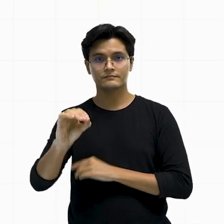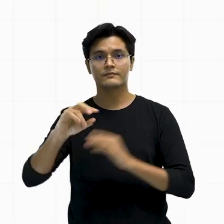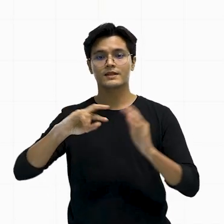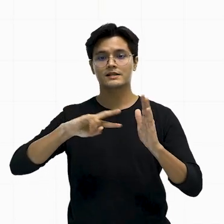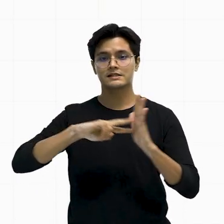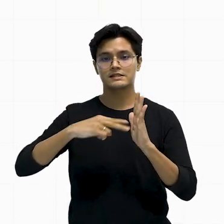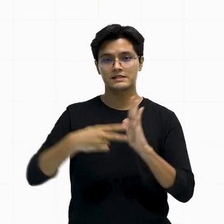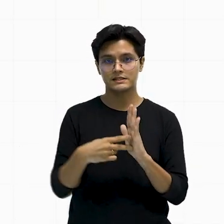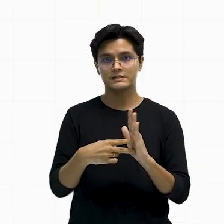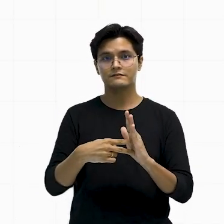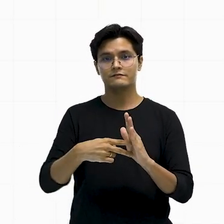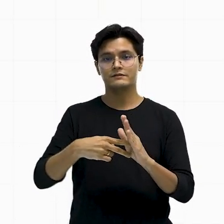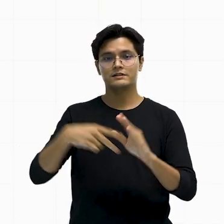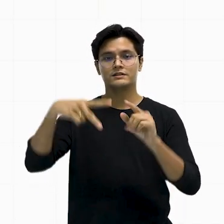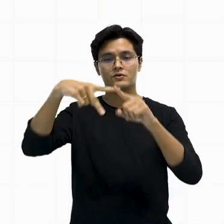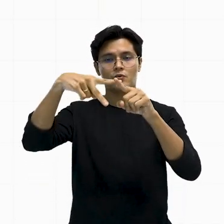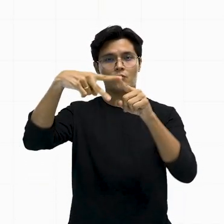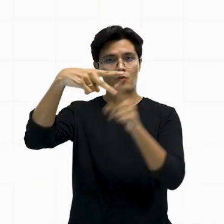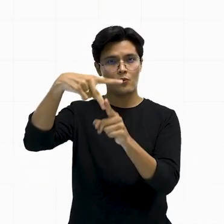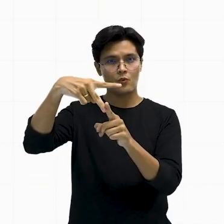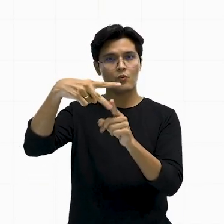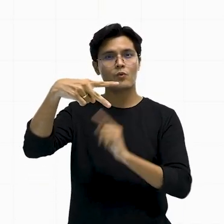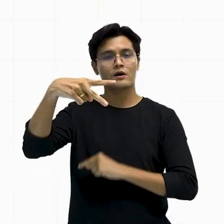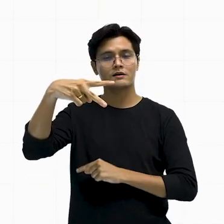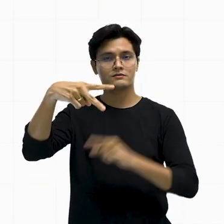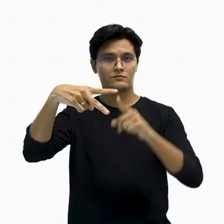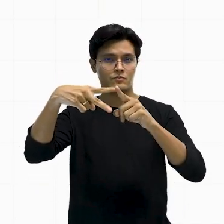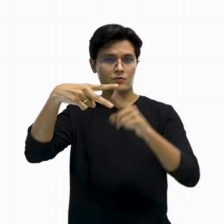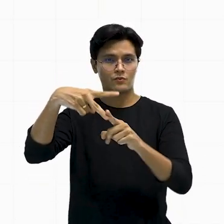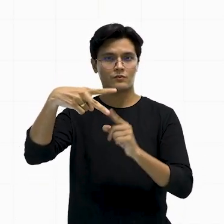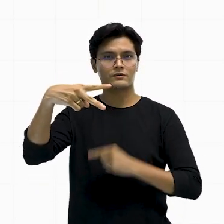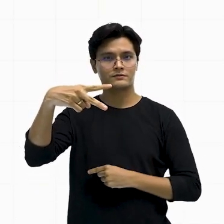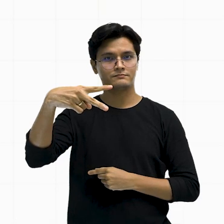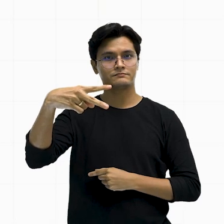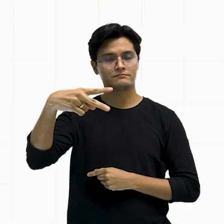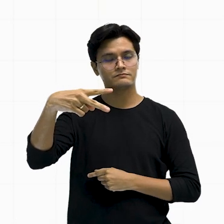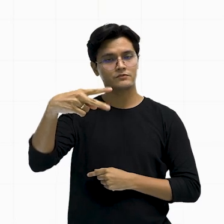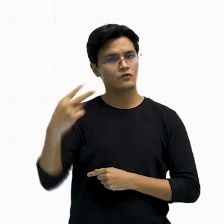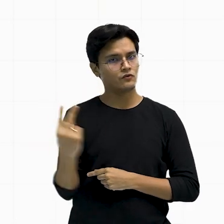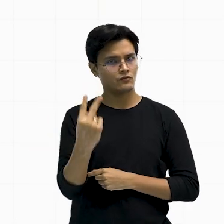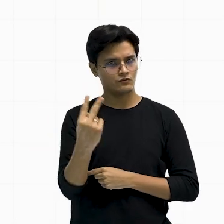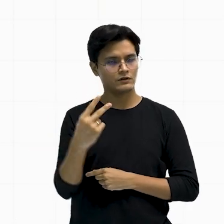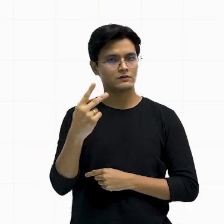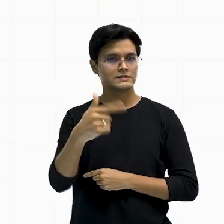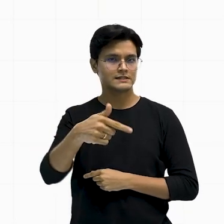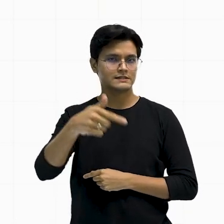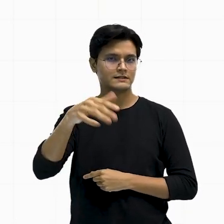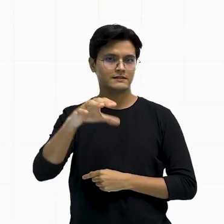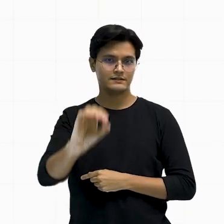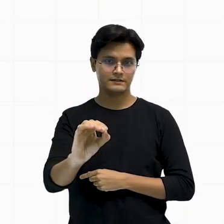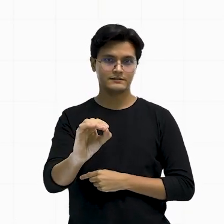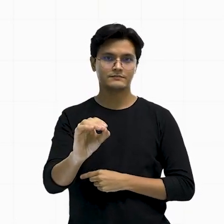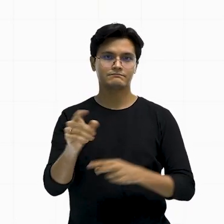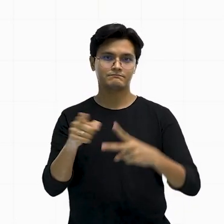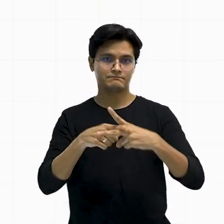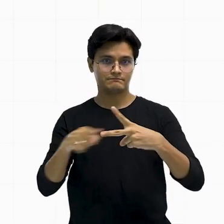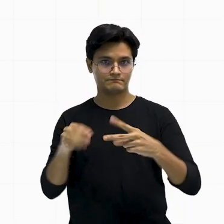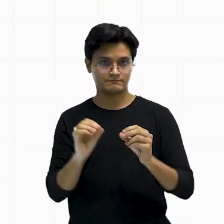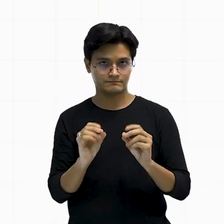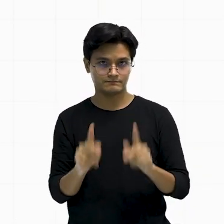que esse outro ângulo, esse terceiro ângulo aqui do meu triângulo, ele vale 70 graus. Tudo bem?